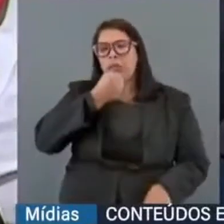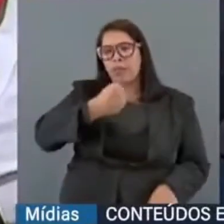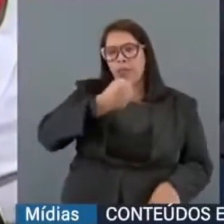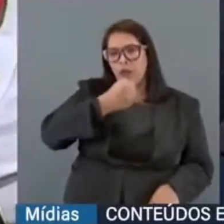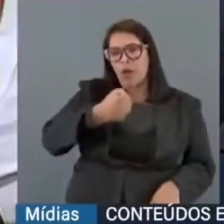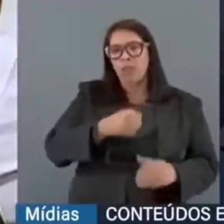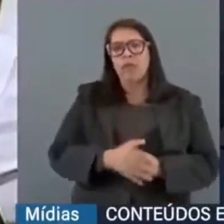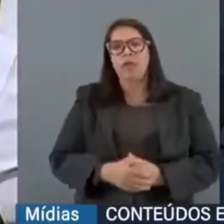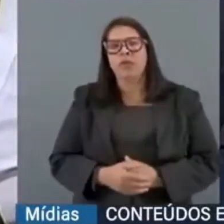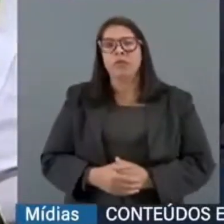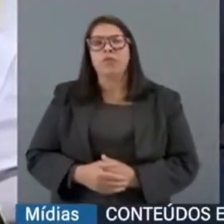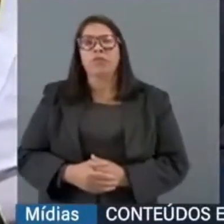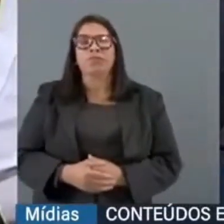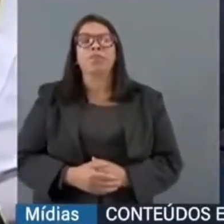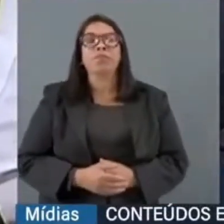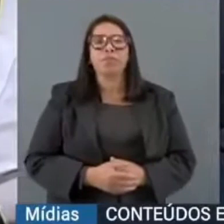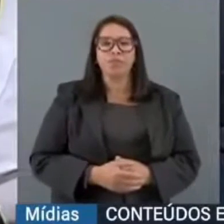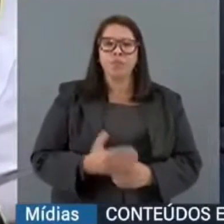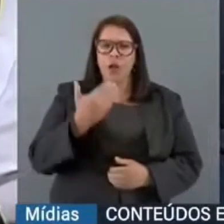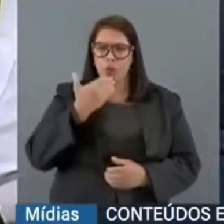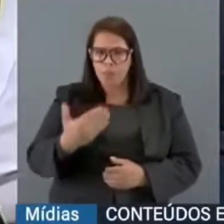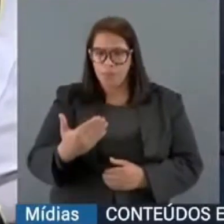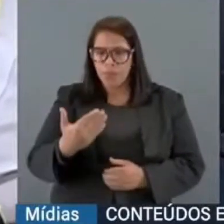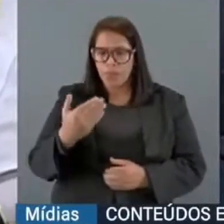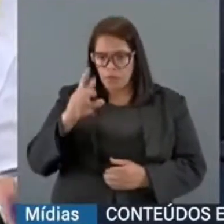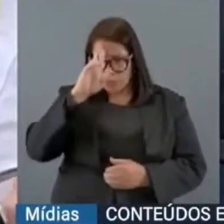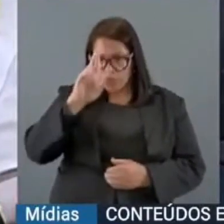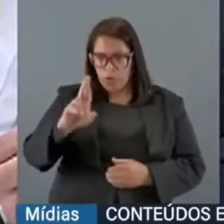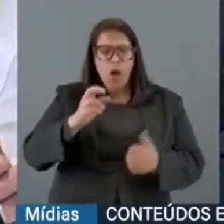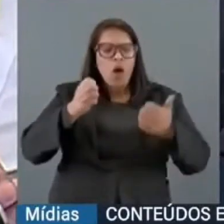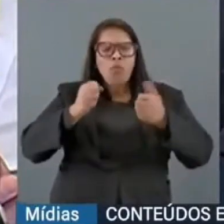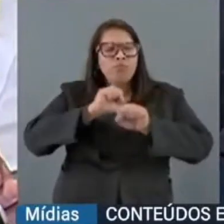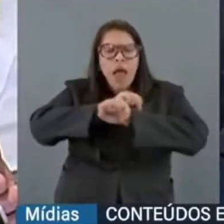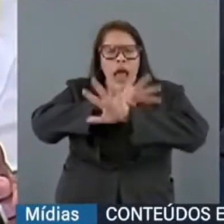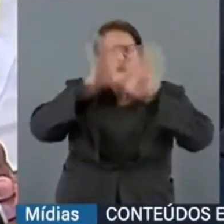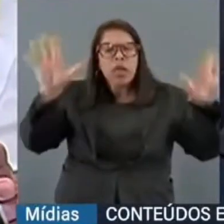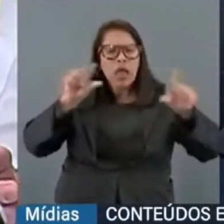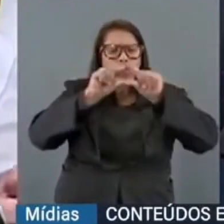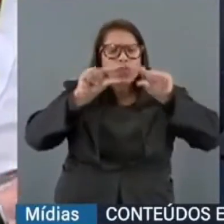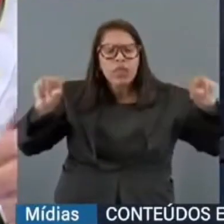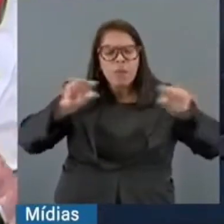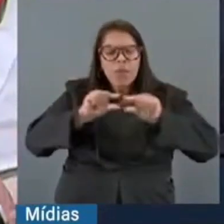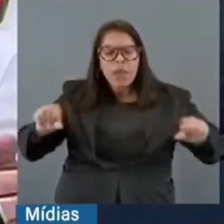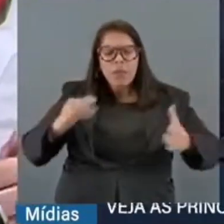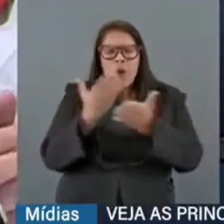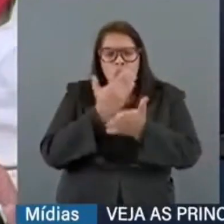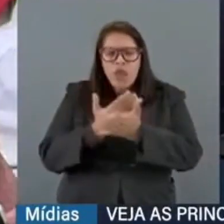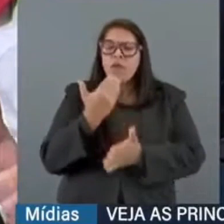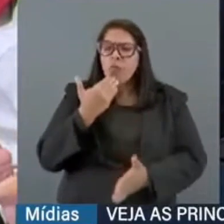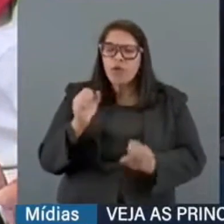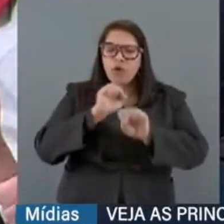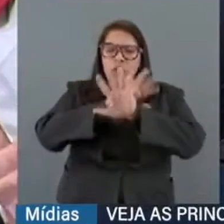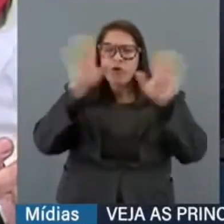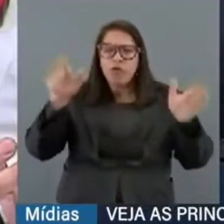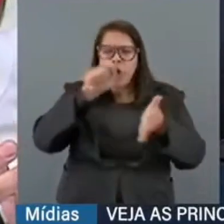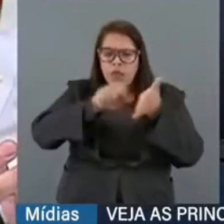comunicação. Eu queria pedir a Vossa Excelência que esclarecesse esse trecho, esse livro